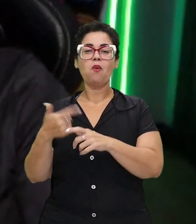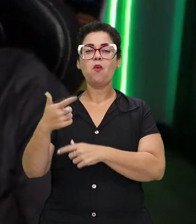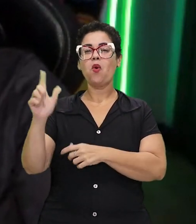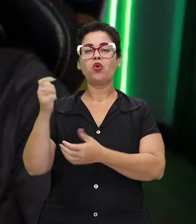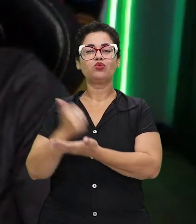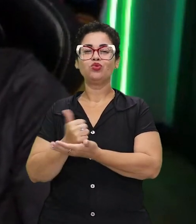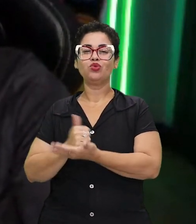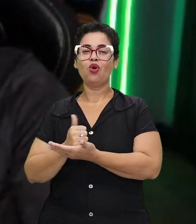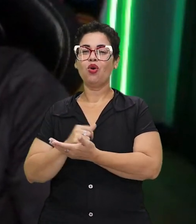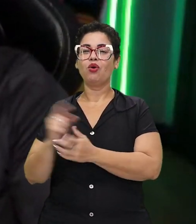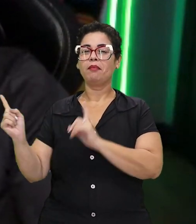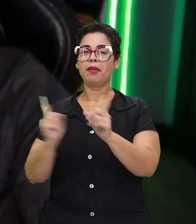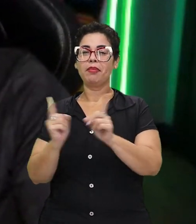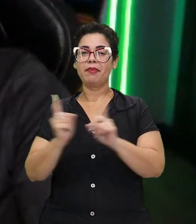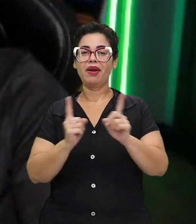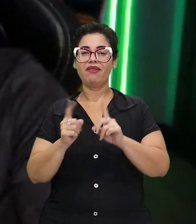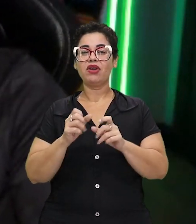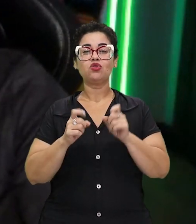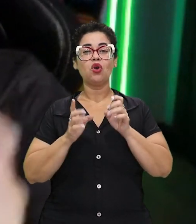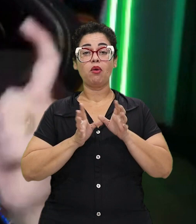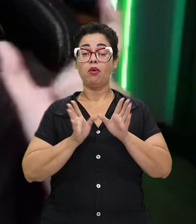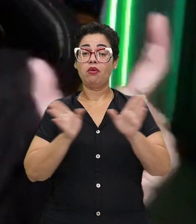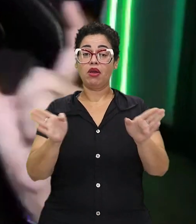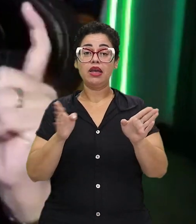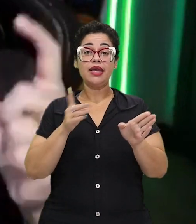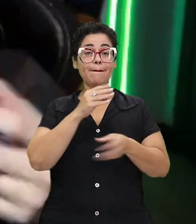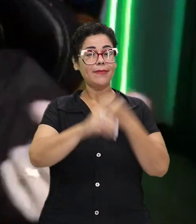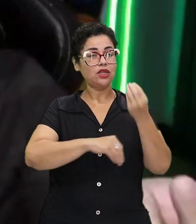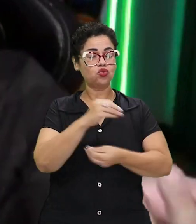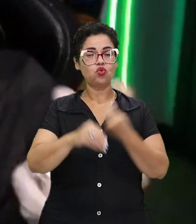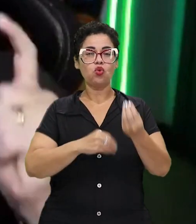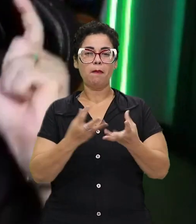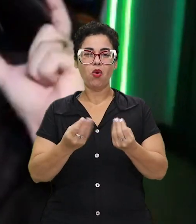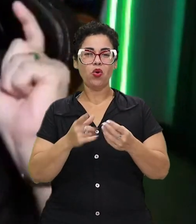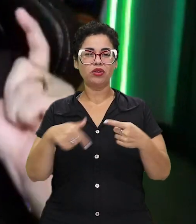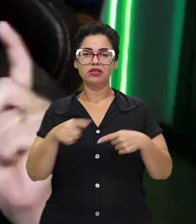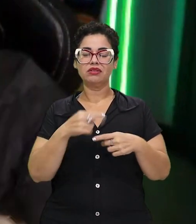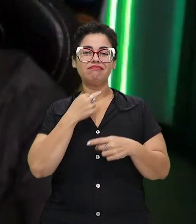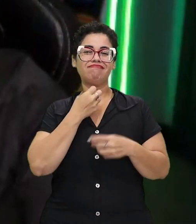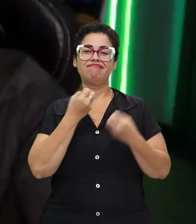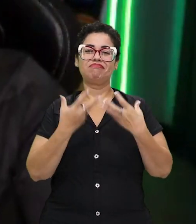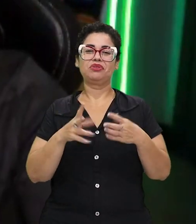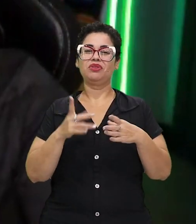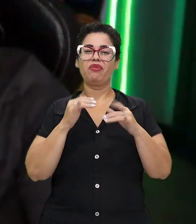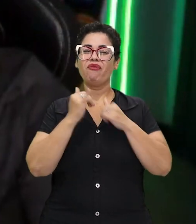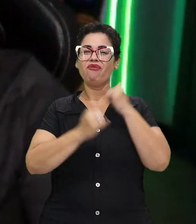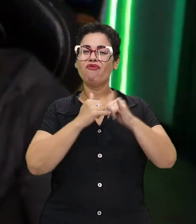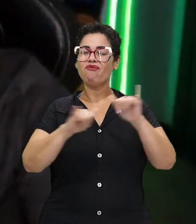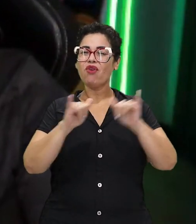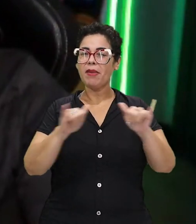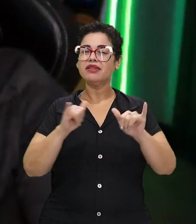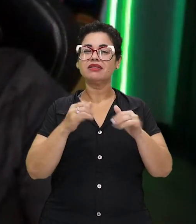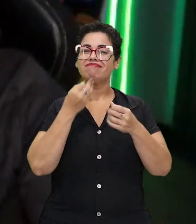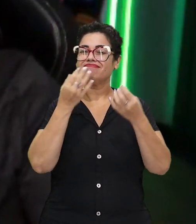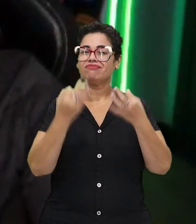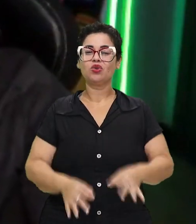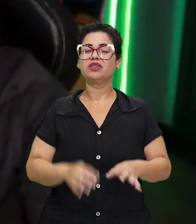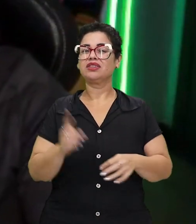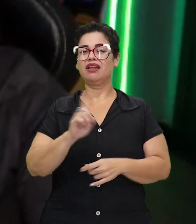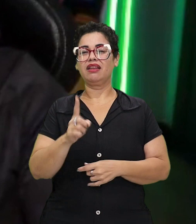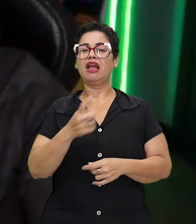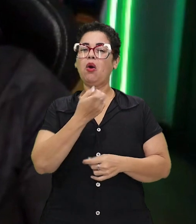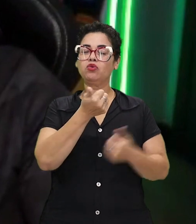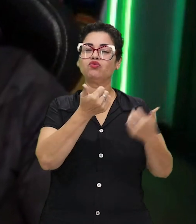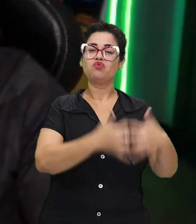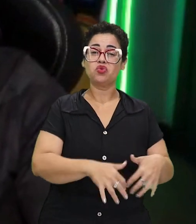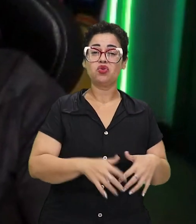talvez um canal de um outro jogo, para não ficar misturado, porque eu acho que quando mistura demais os nichos, acaba não dando muito certo. tem